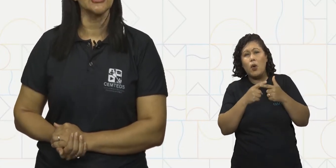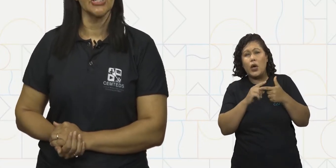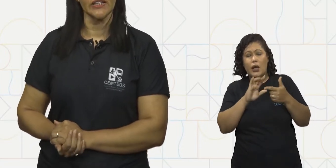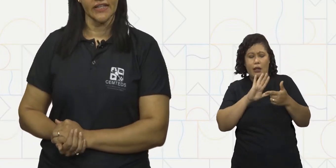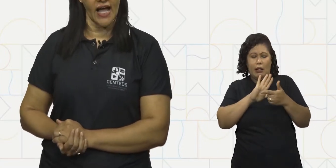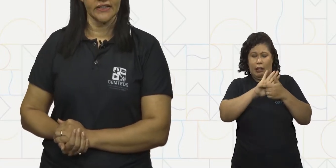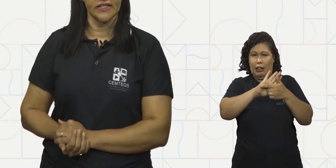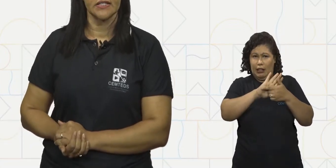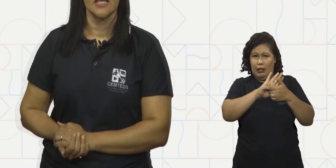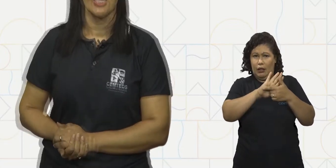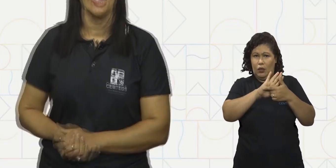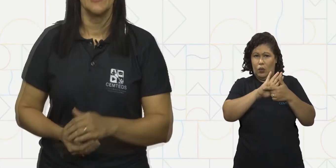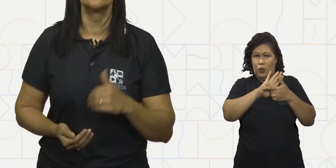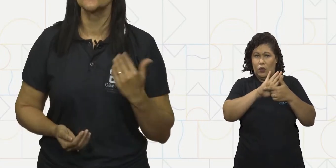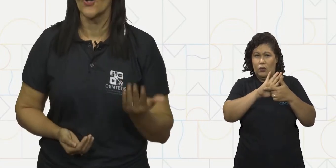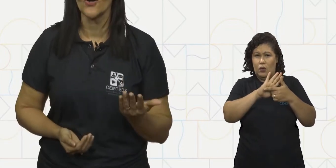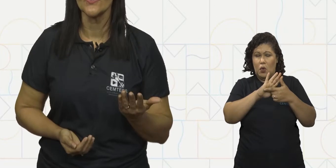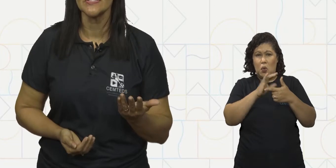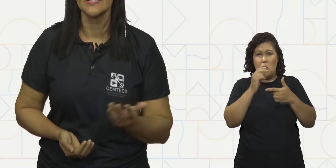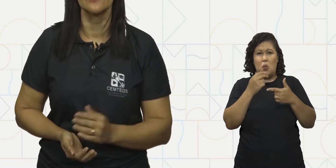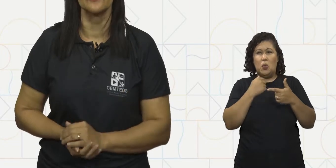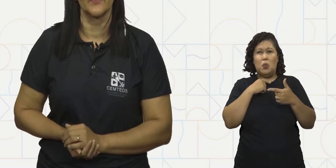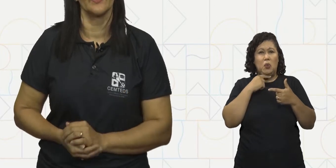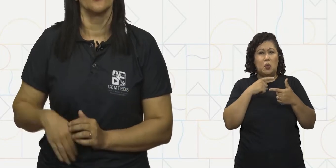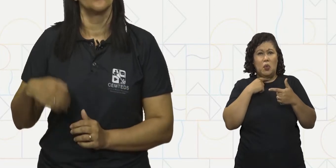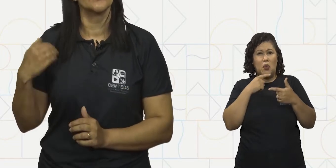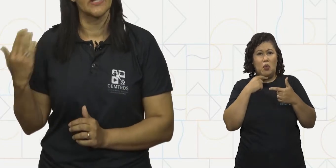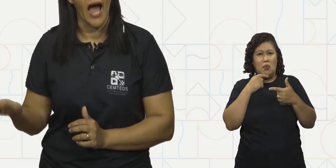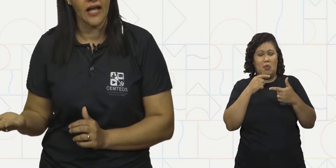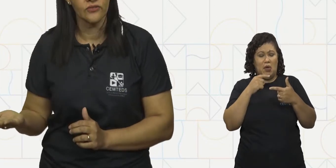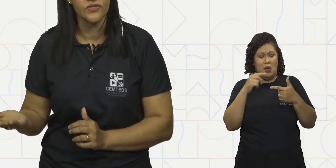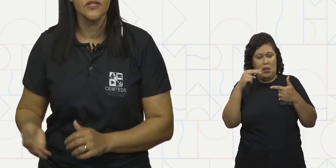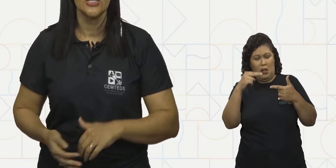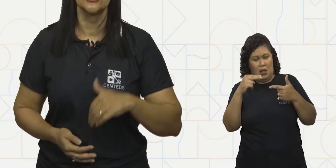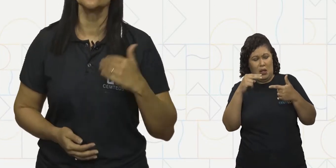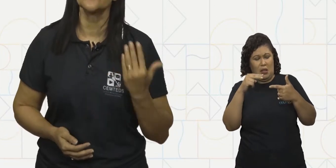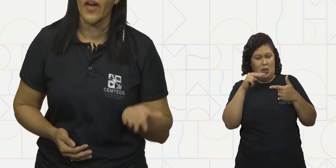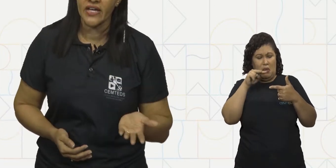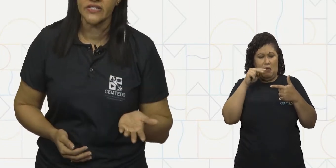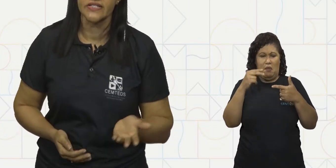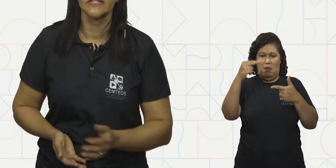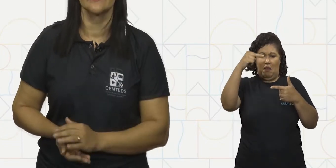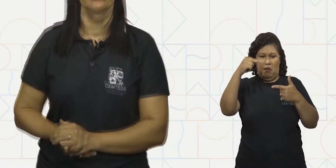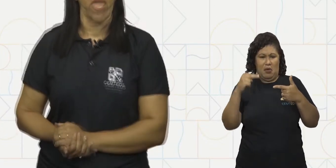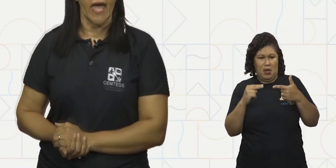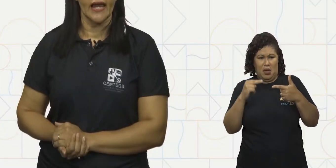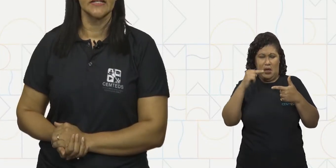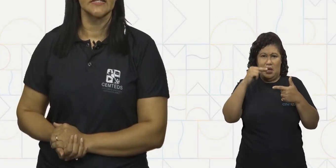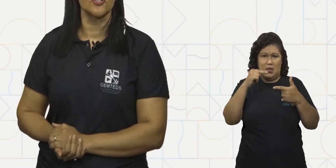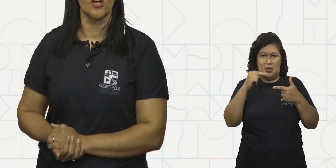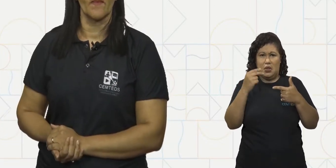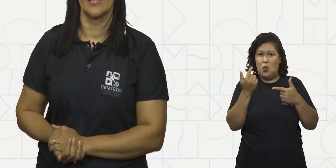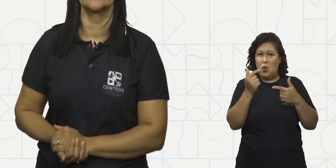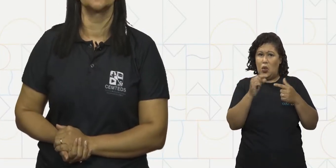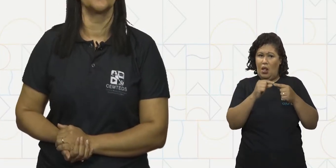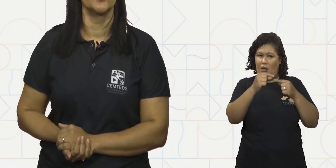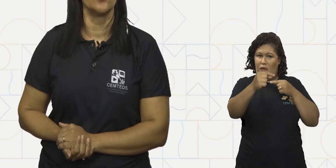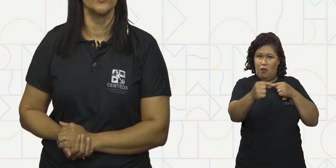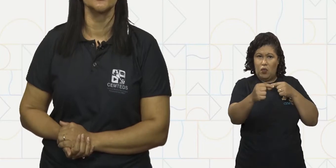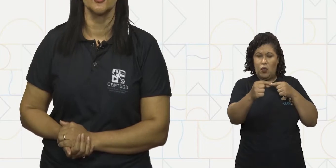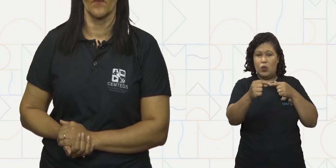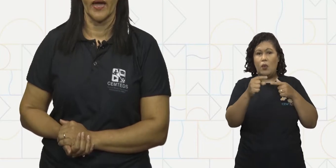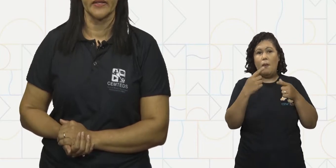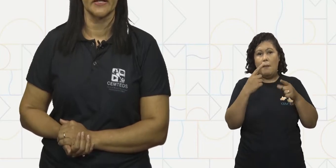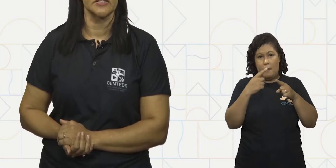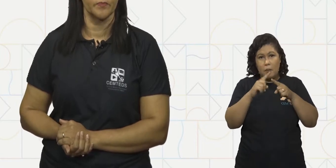achatadas. Eu só consigo ver os lados e os vértices. Elas são chamadas de